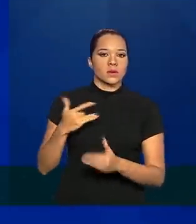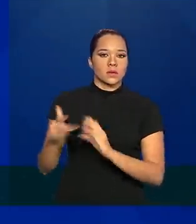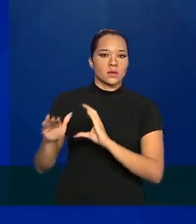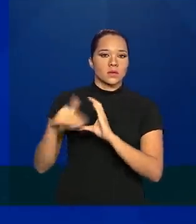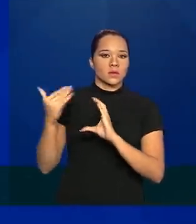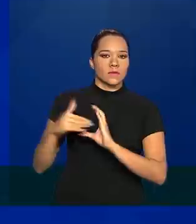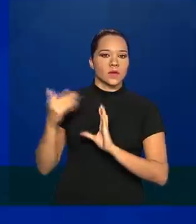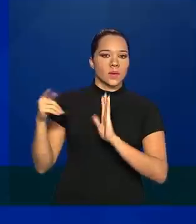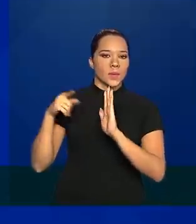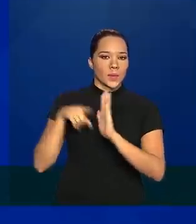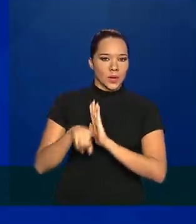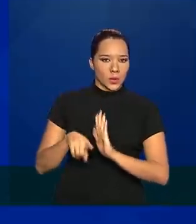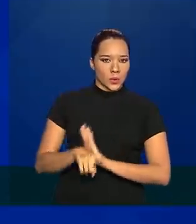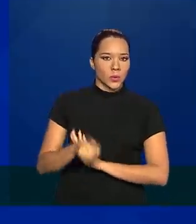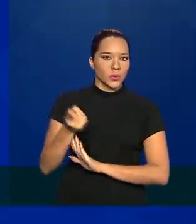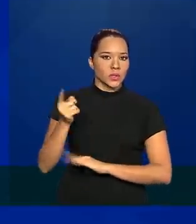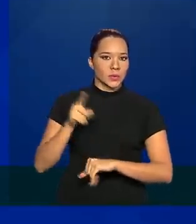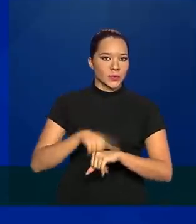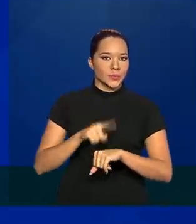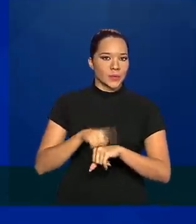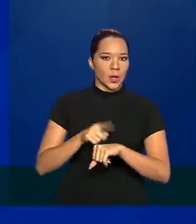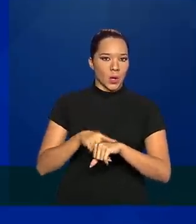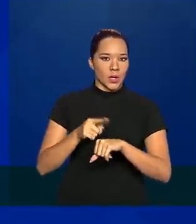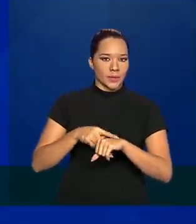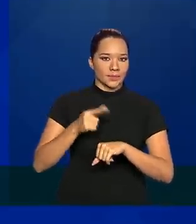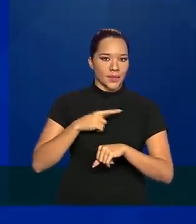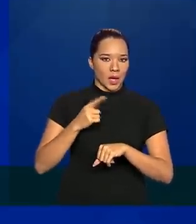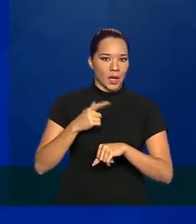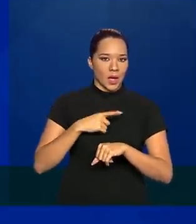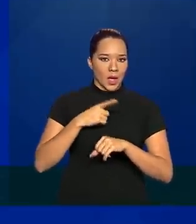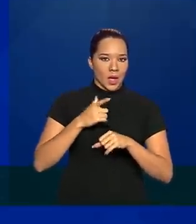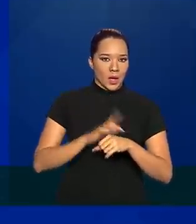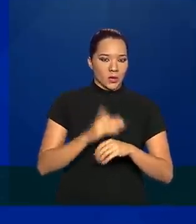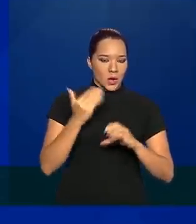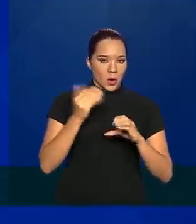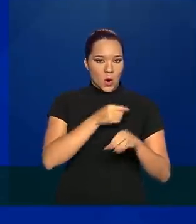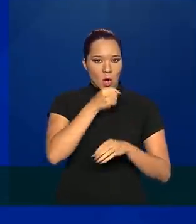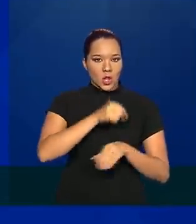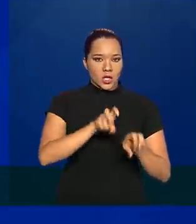perguntas em tempo real, enquanto a coletiva foi acontecendo.